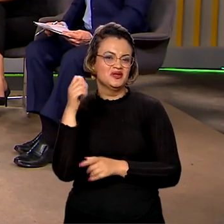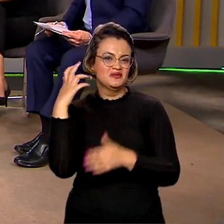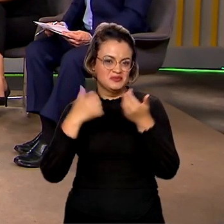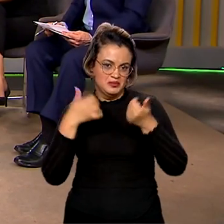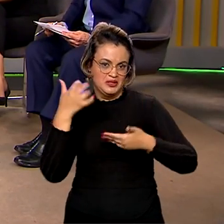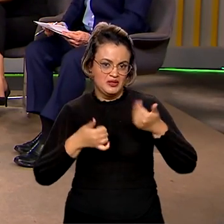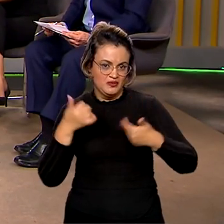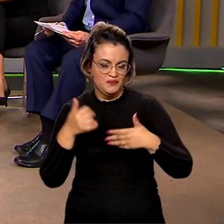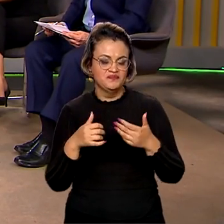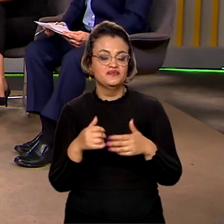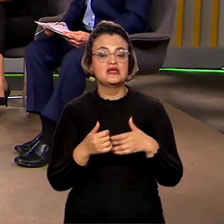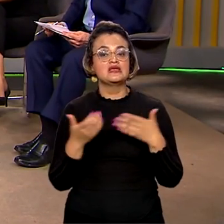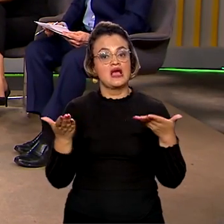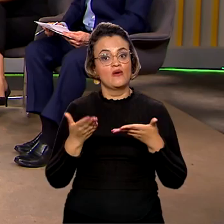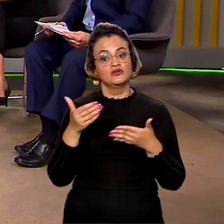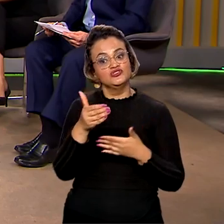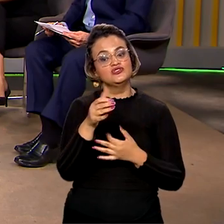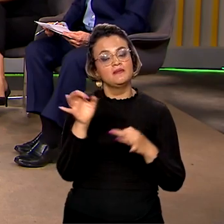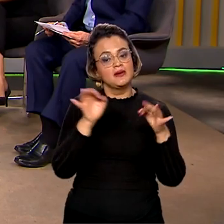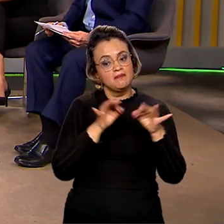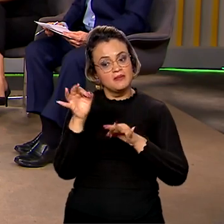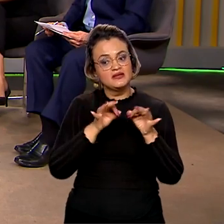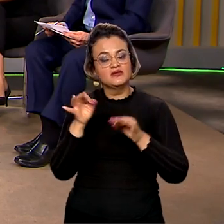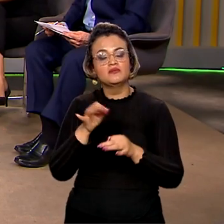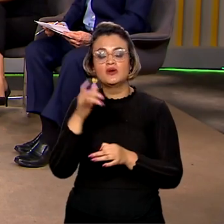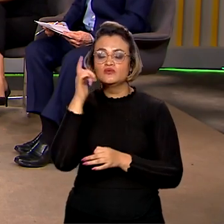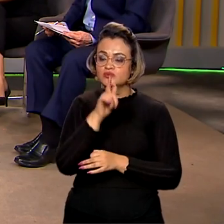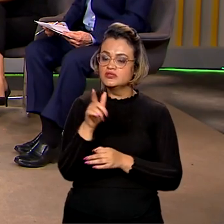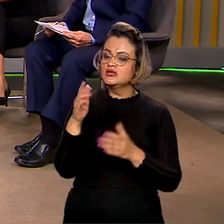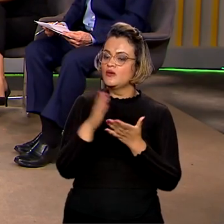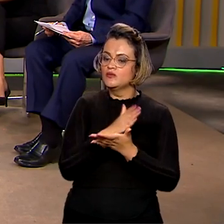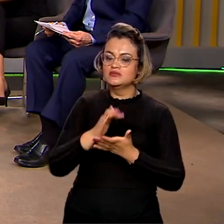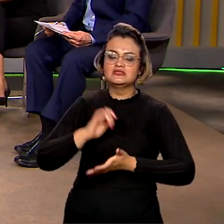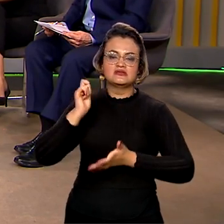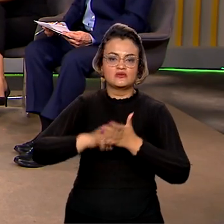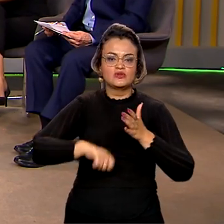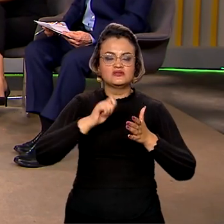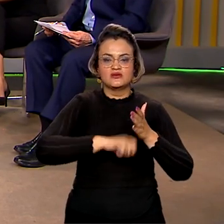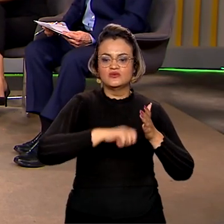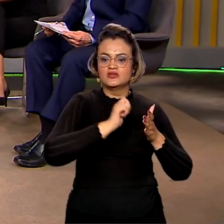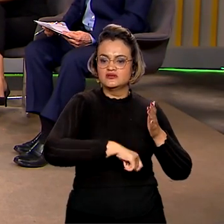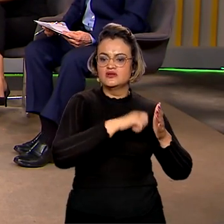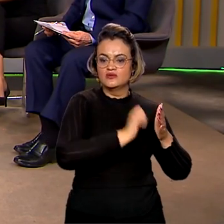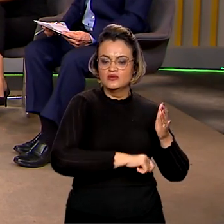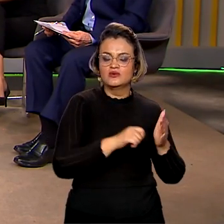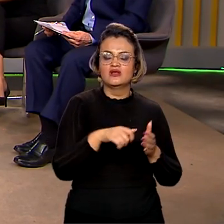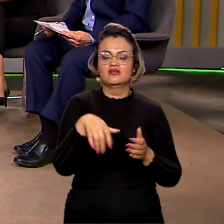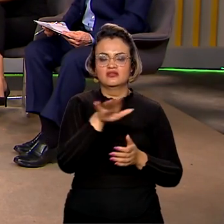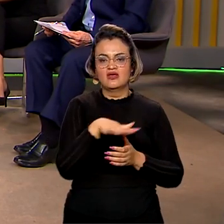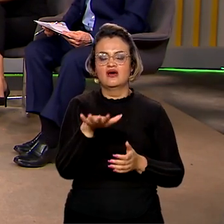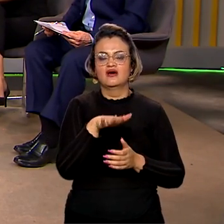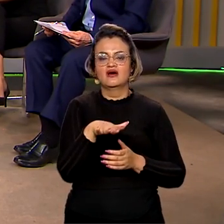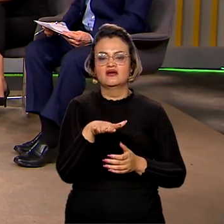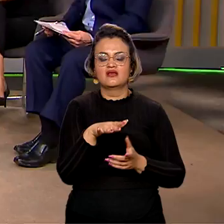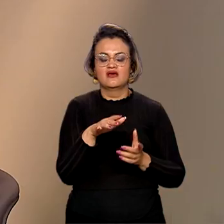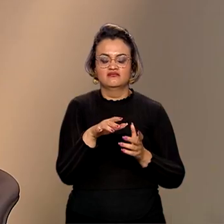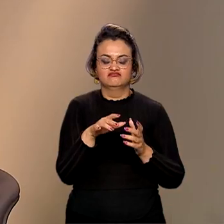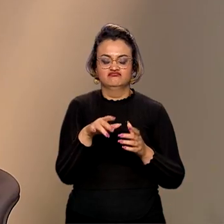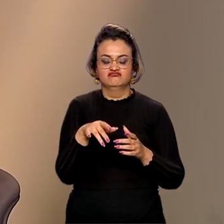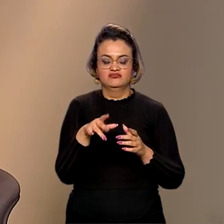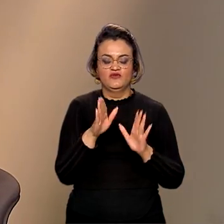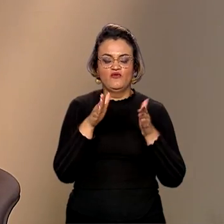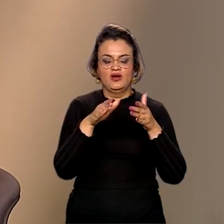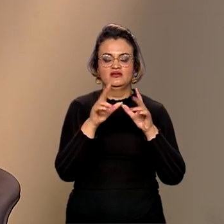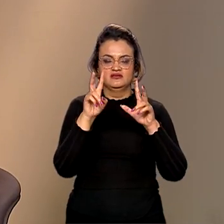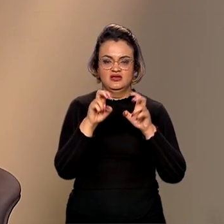preparando, inclusive, para ter algumas assinaturas no âmbito da cúpula, né,